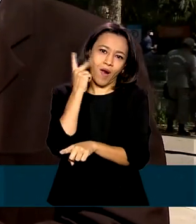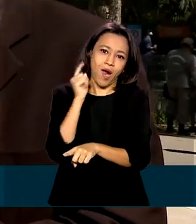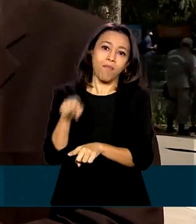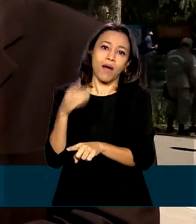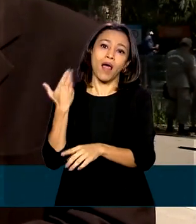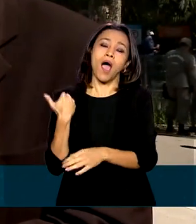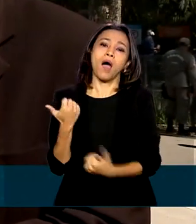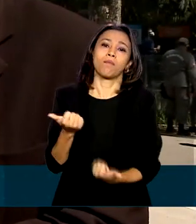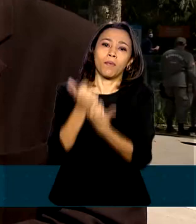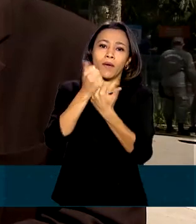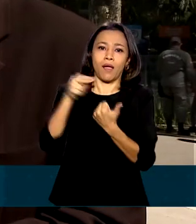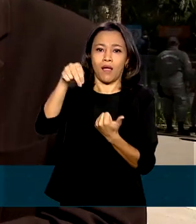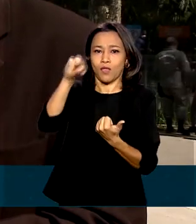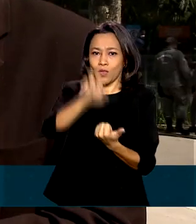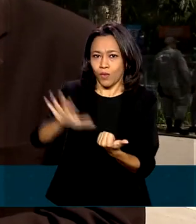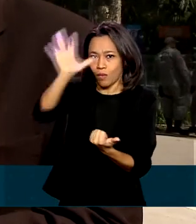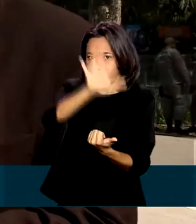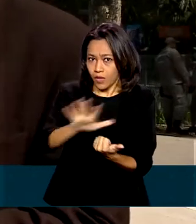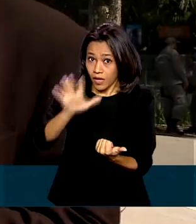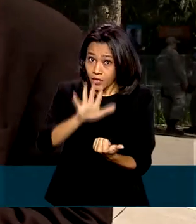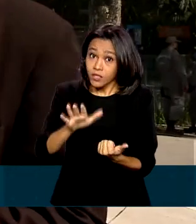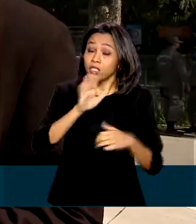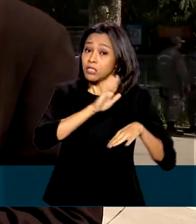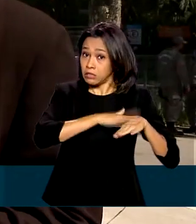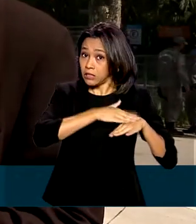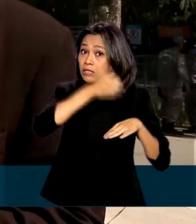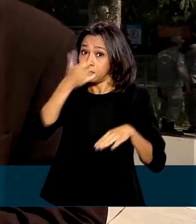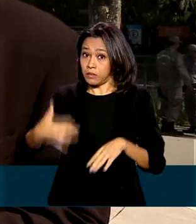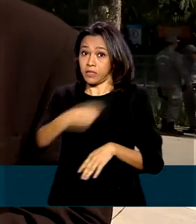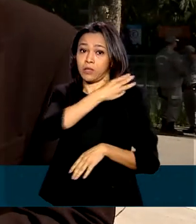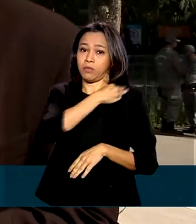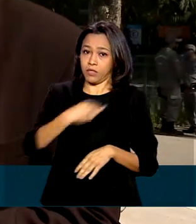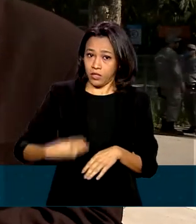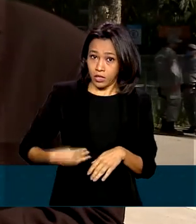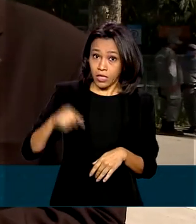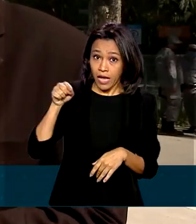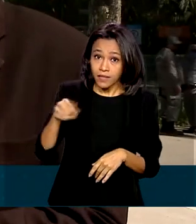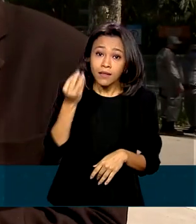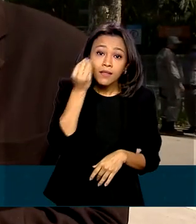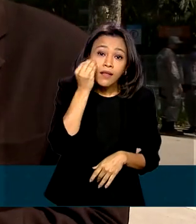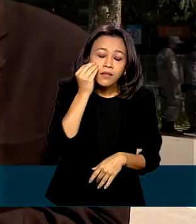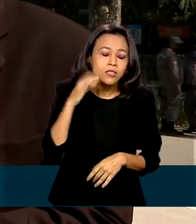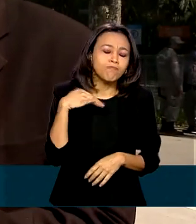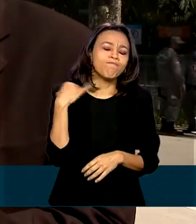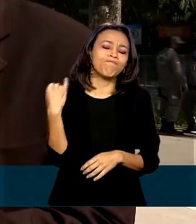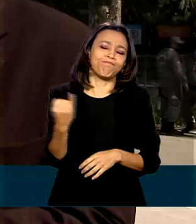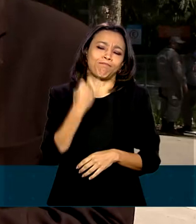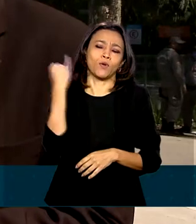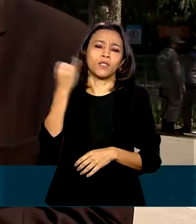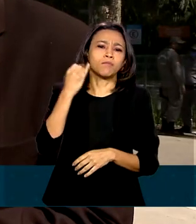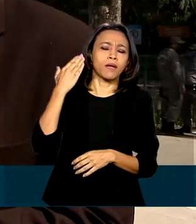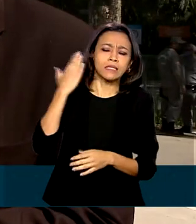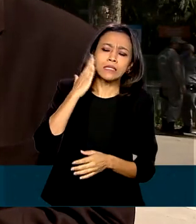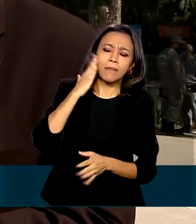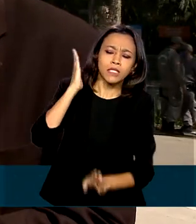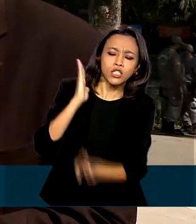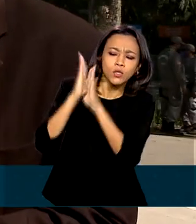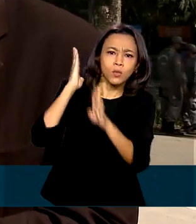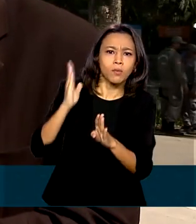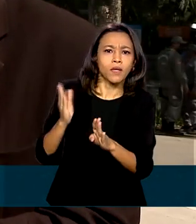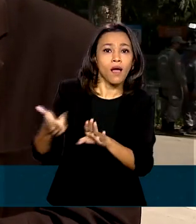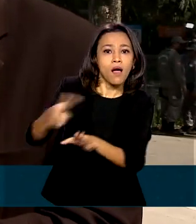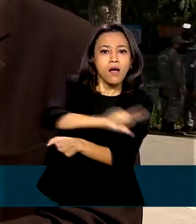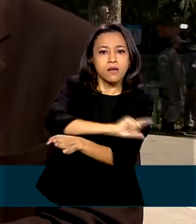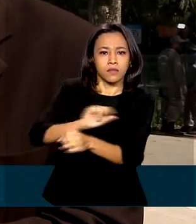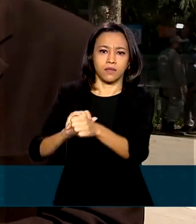região nordeste do país. Segundo o ministro interino da saúde, os testes são fundamentais para descobrir precocemente a doença,